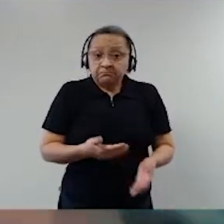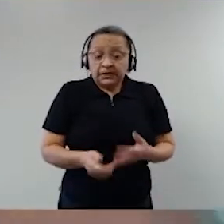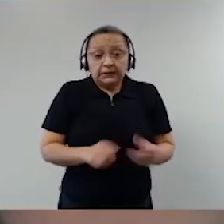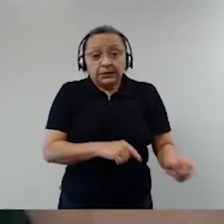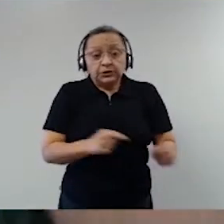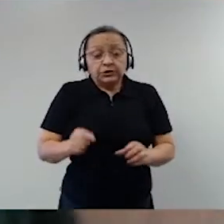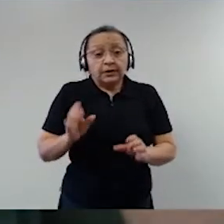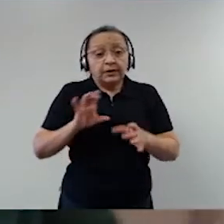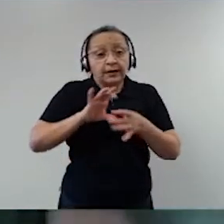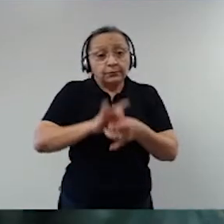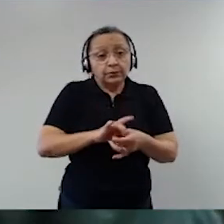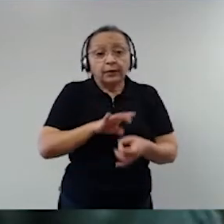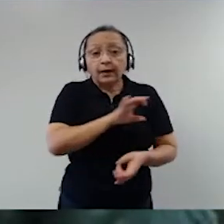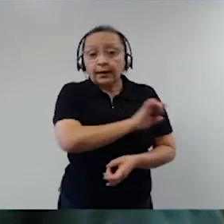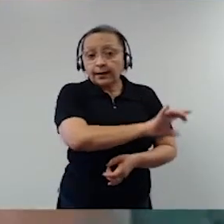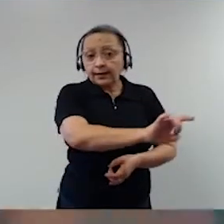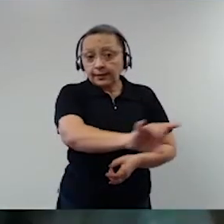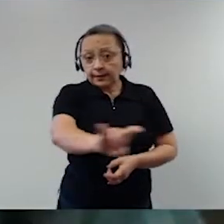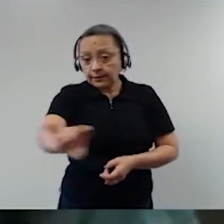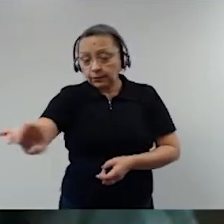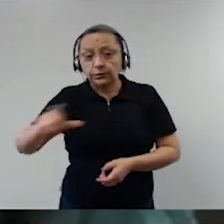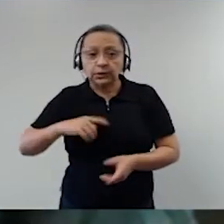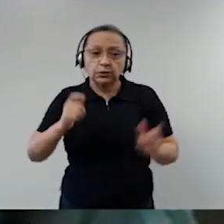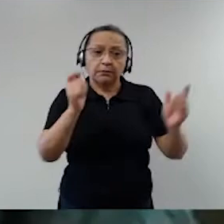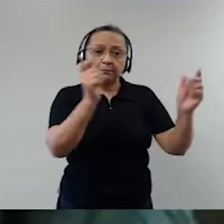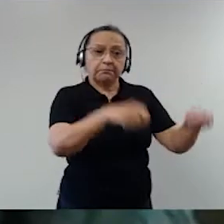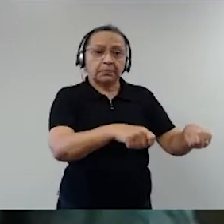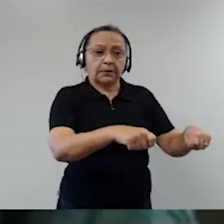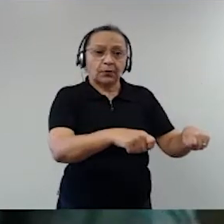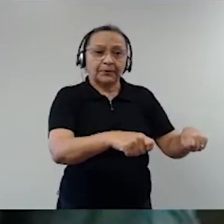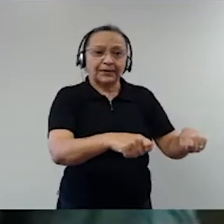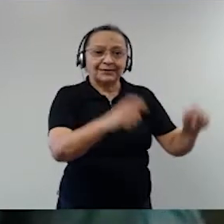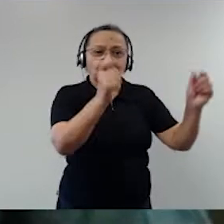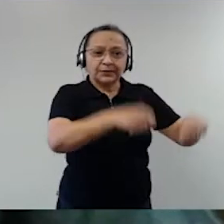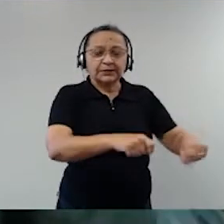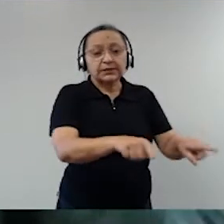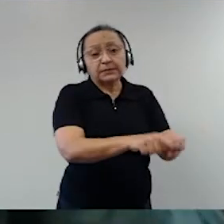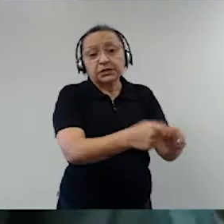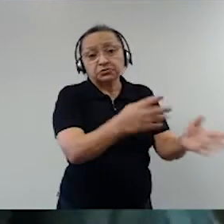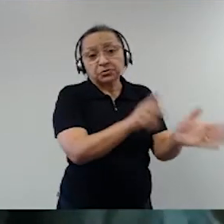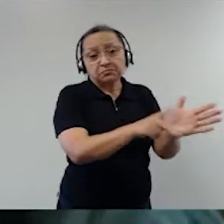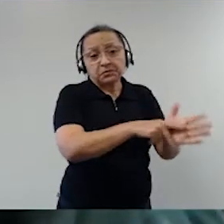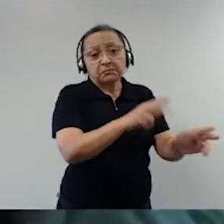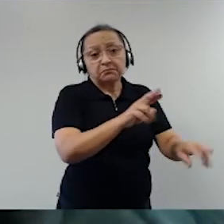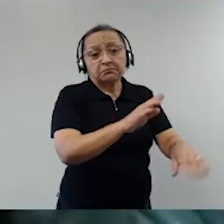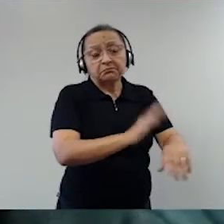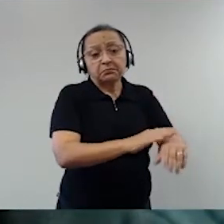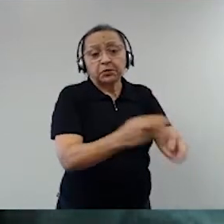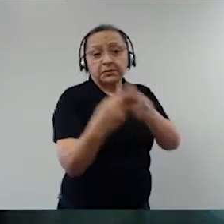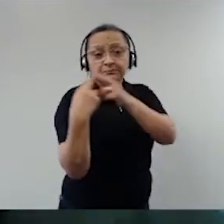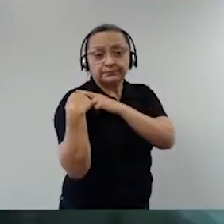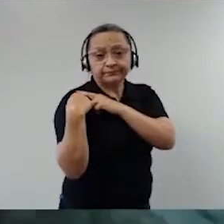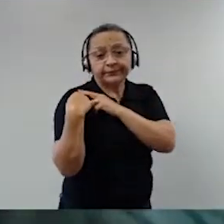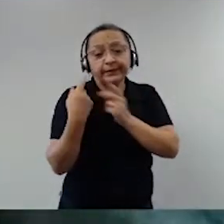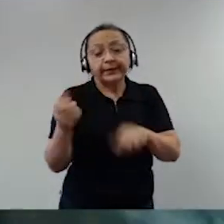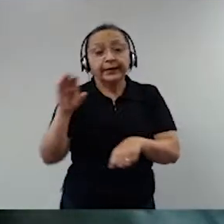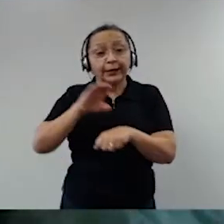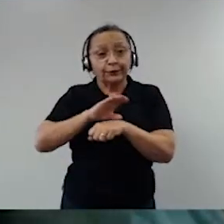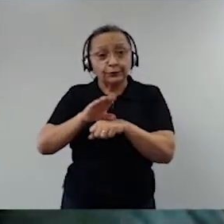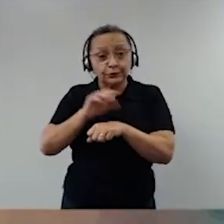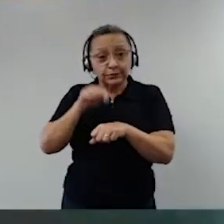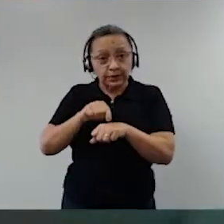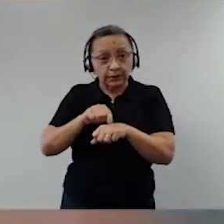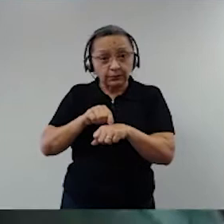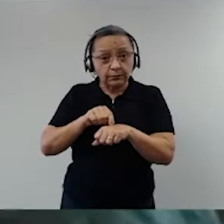cada um com a sua competência e atribuições bem definida, e a Constituição, dentro de